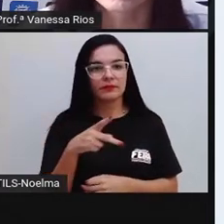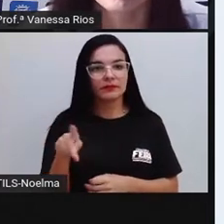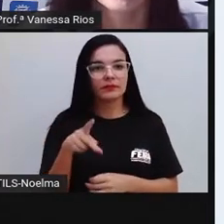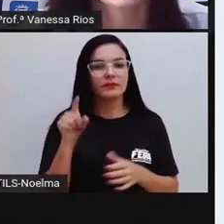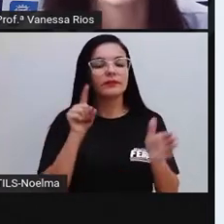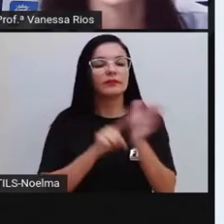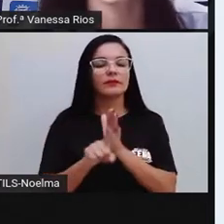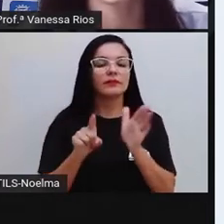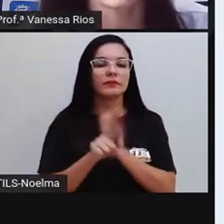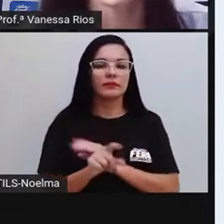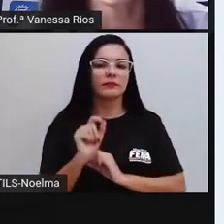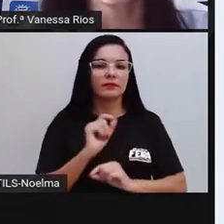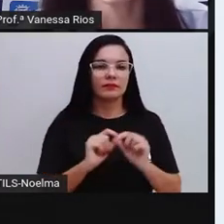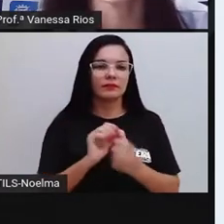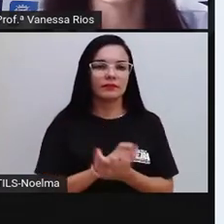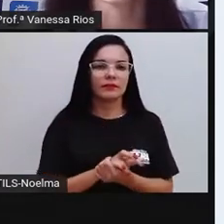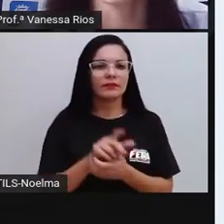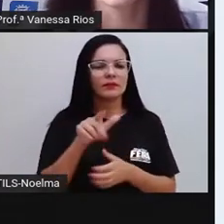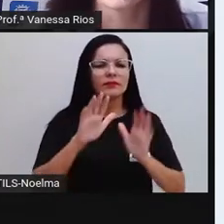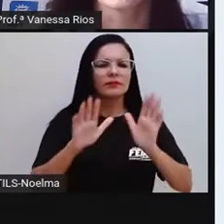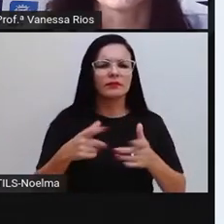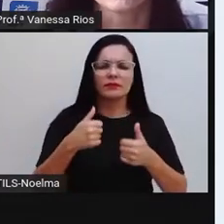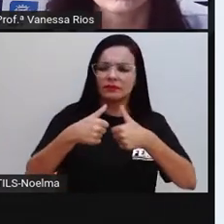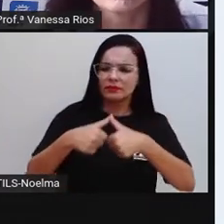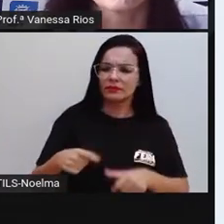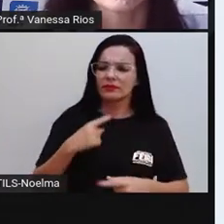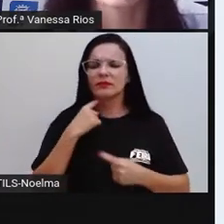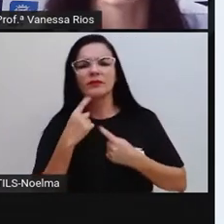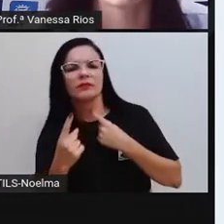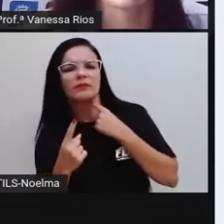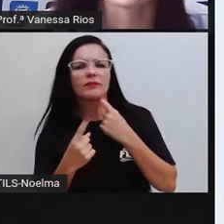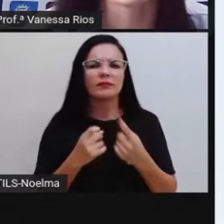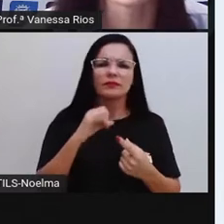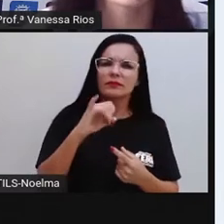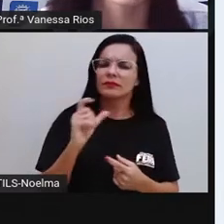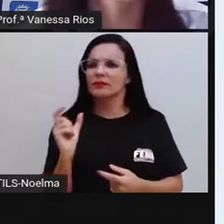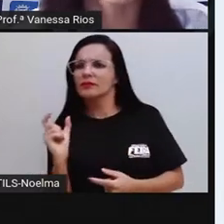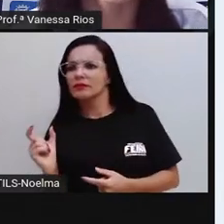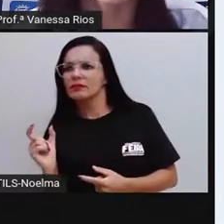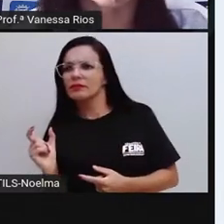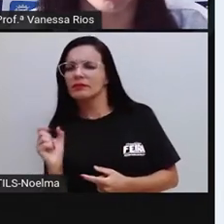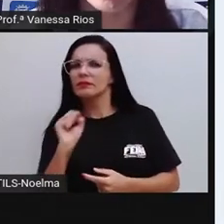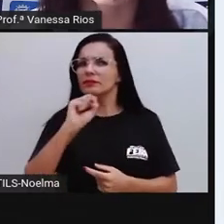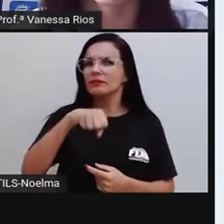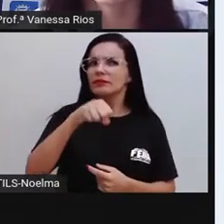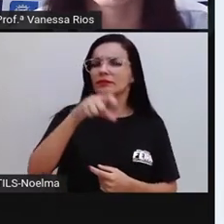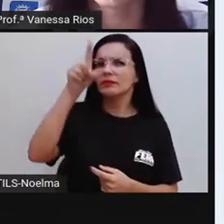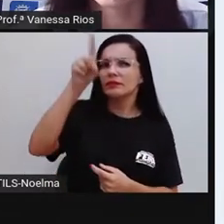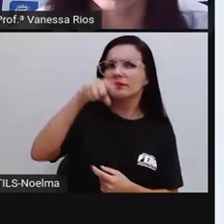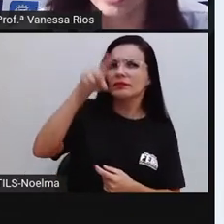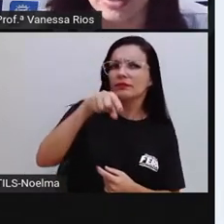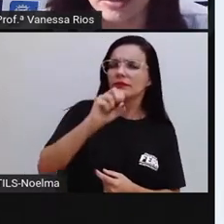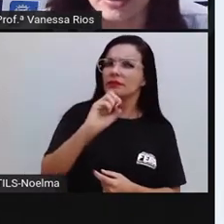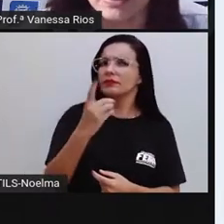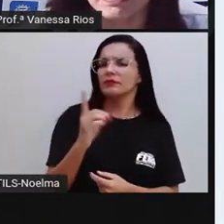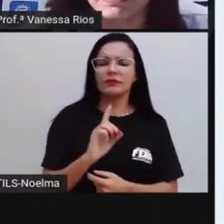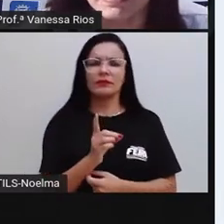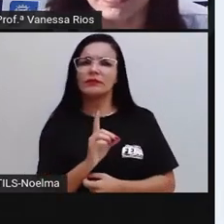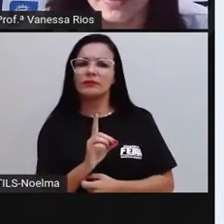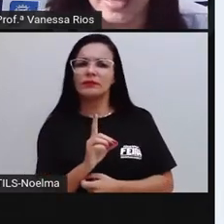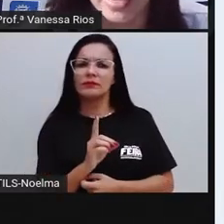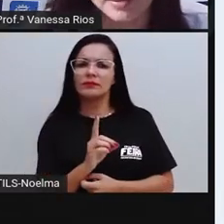pergunta para a gente pensar, você já ficou em dúvida se uma palavra é acentuada ou não?